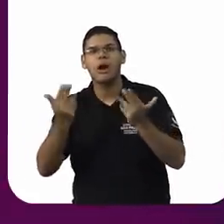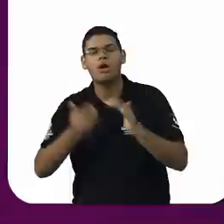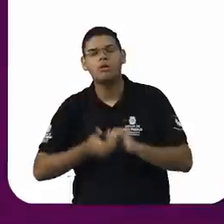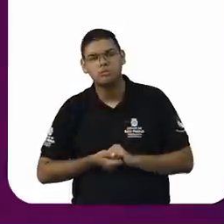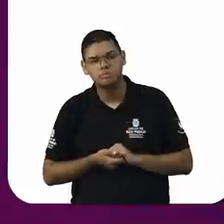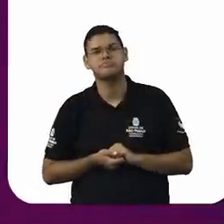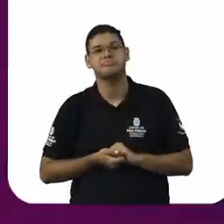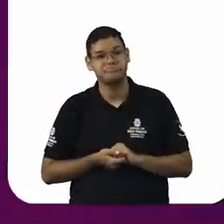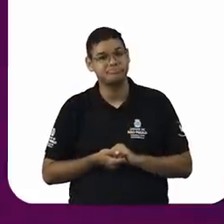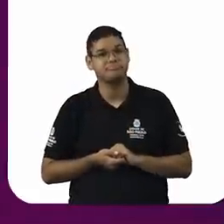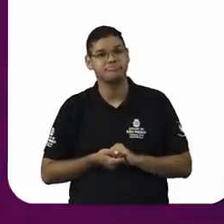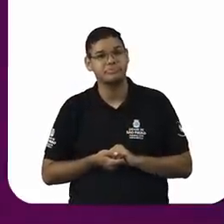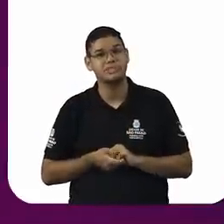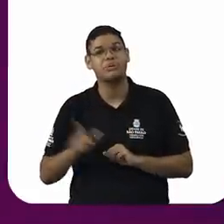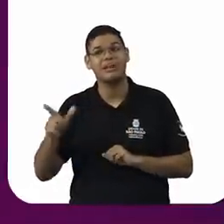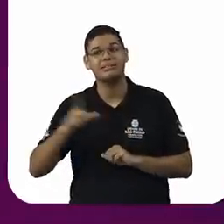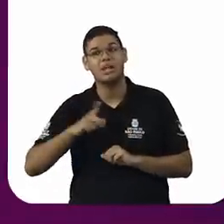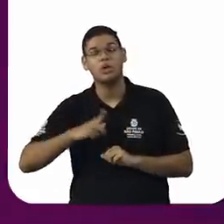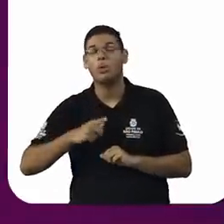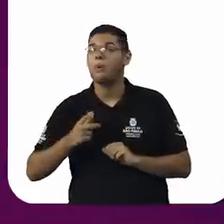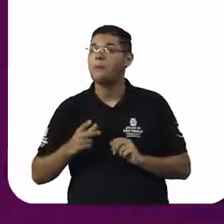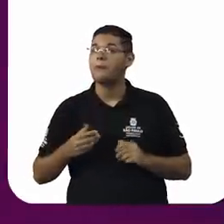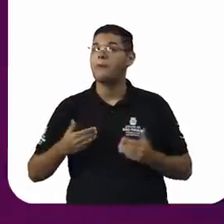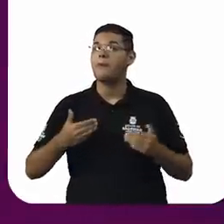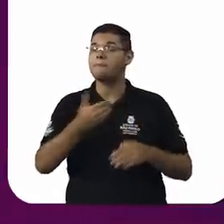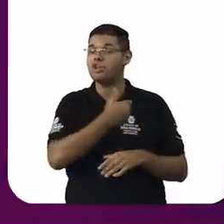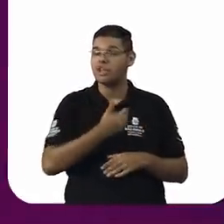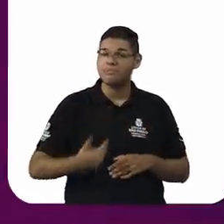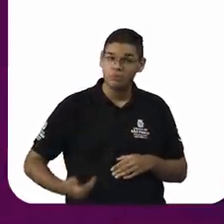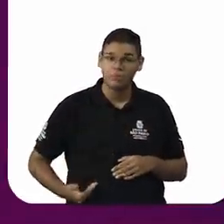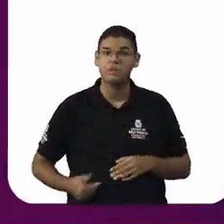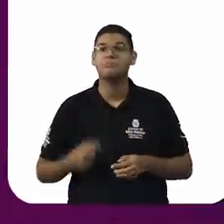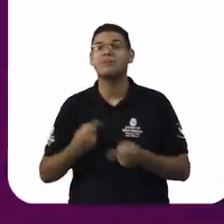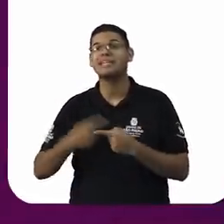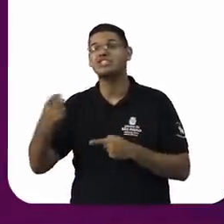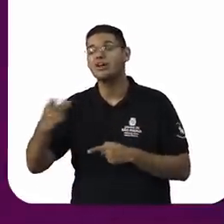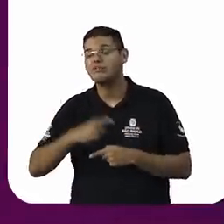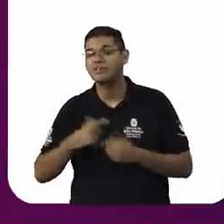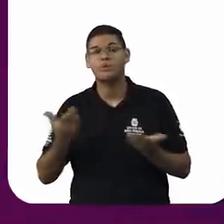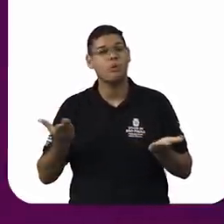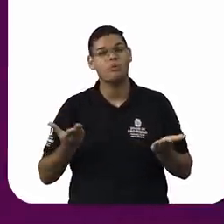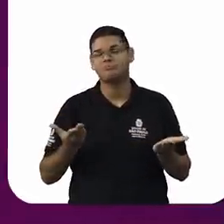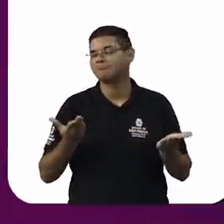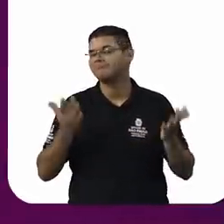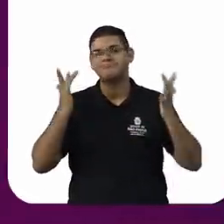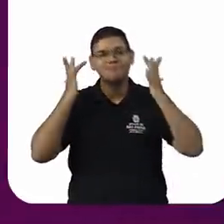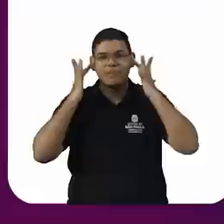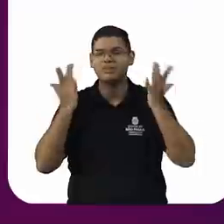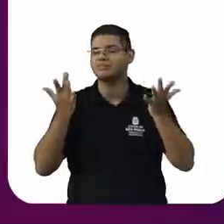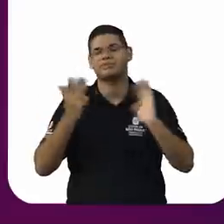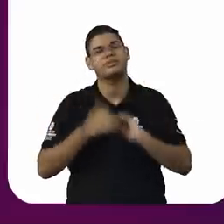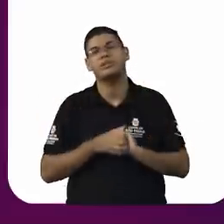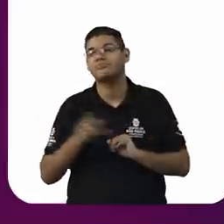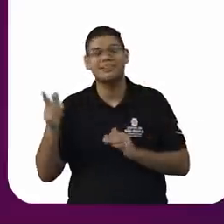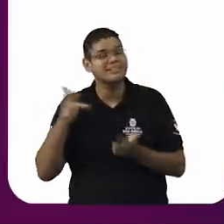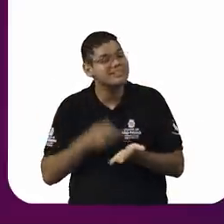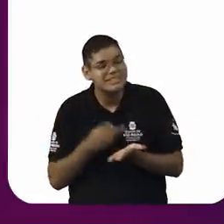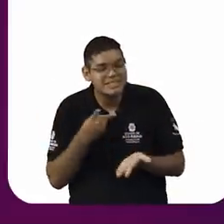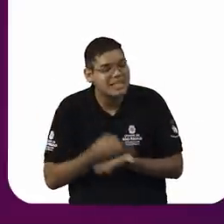o poder público porque teria havido poluição sonora e nem sempre isso é verdadeiro,